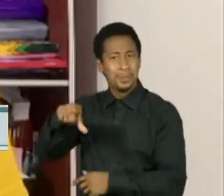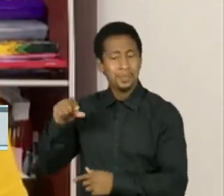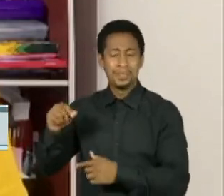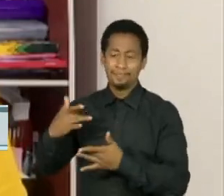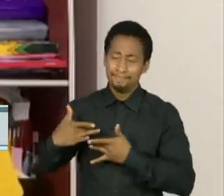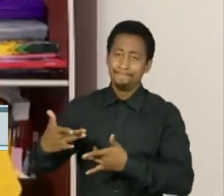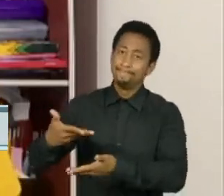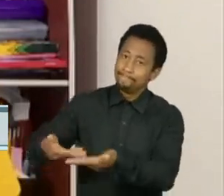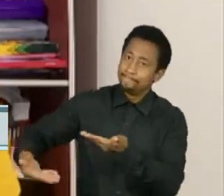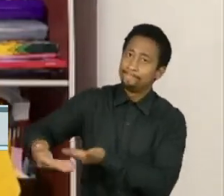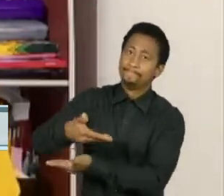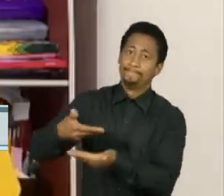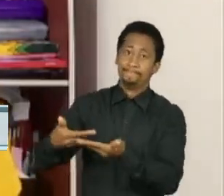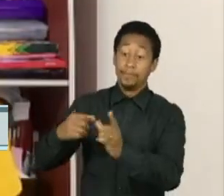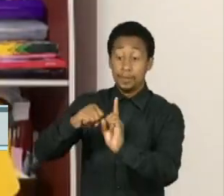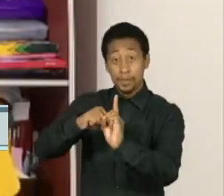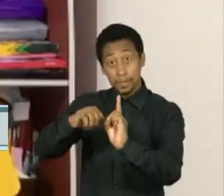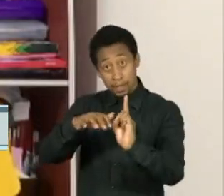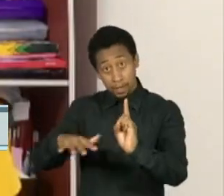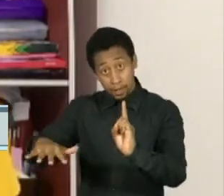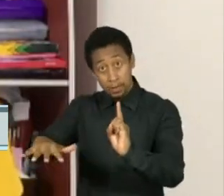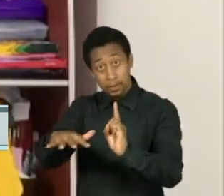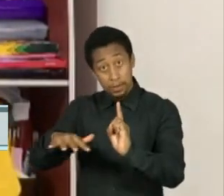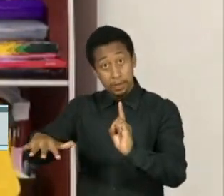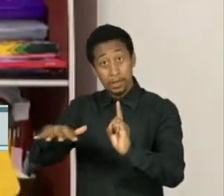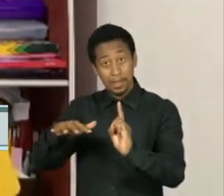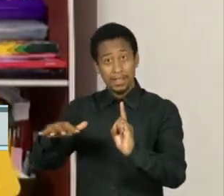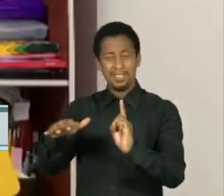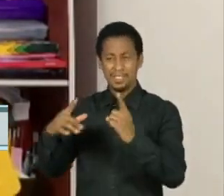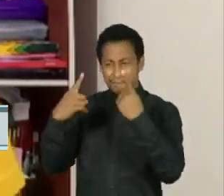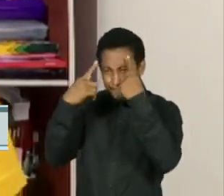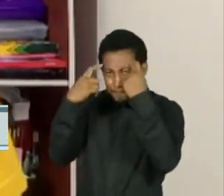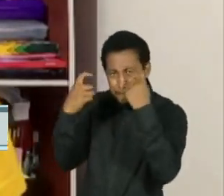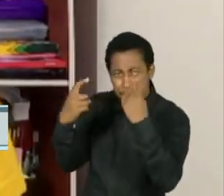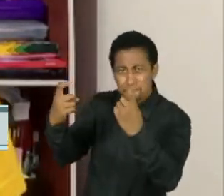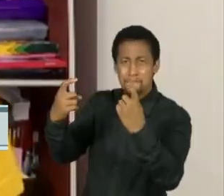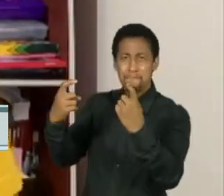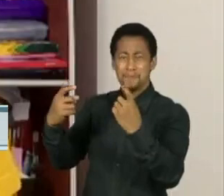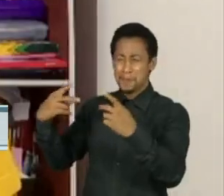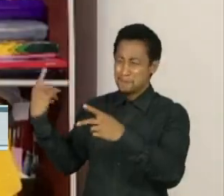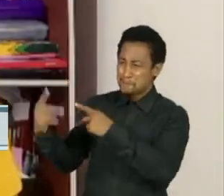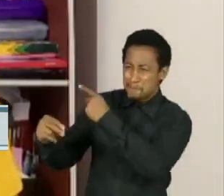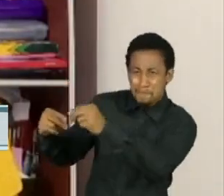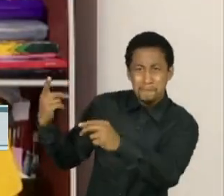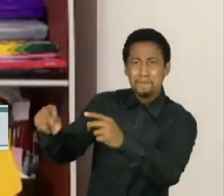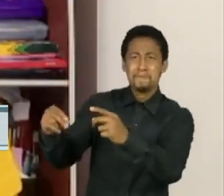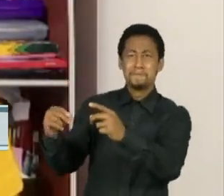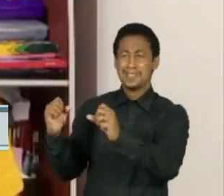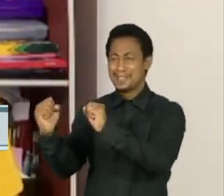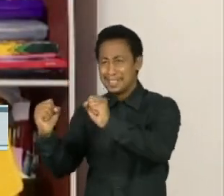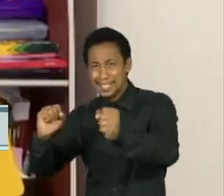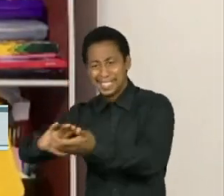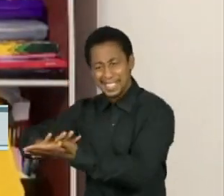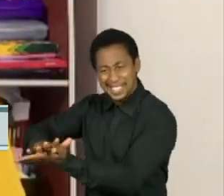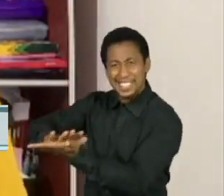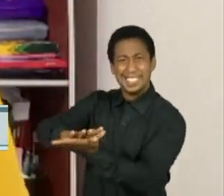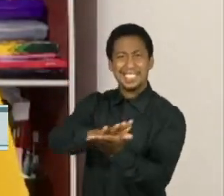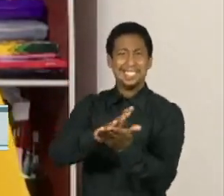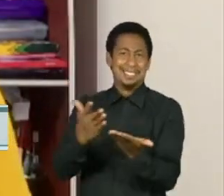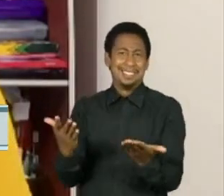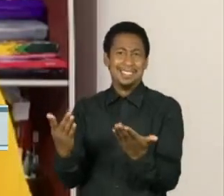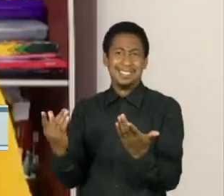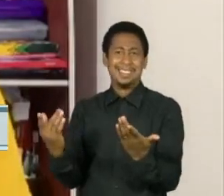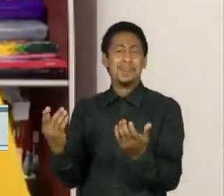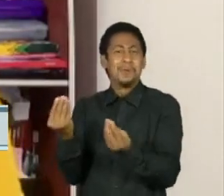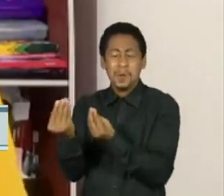solidariedade. Numa sociedade brutal e brutalizada, capaz de atacar alguém